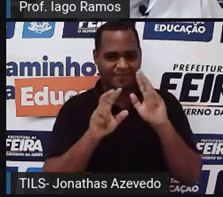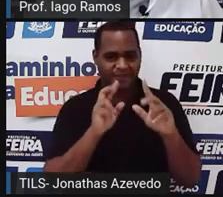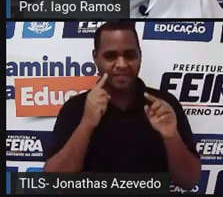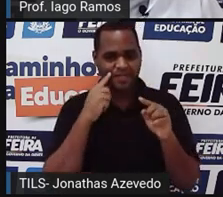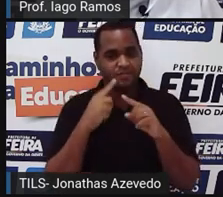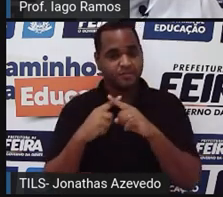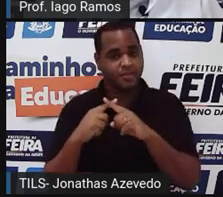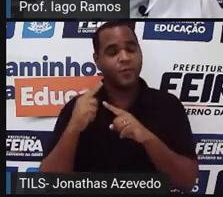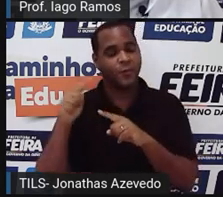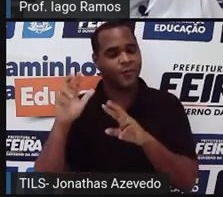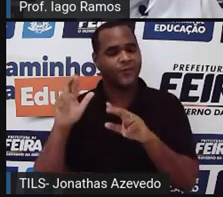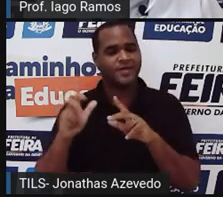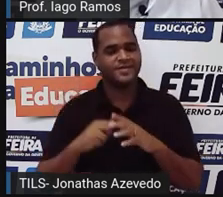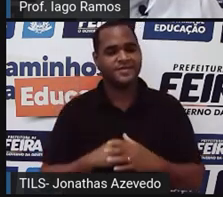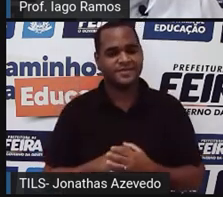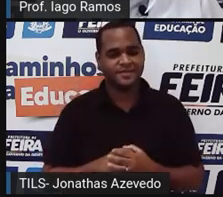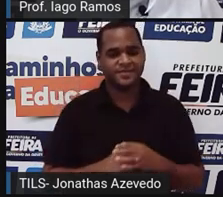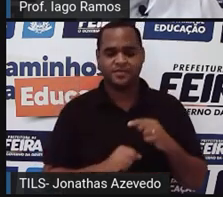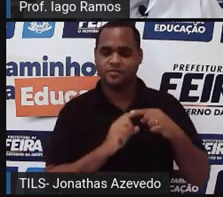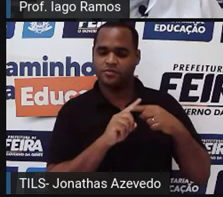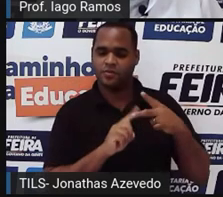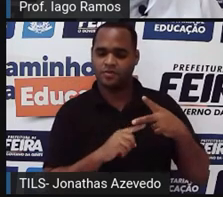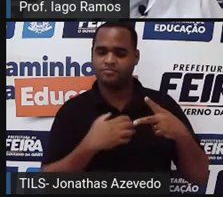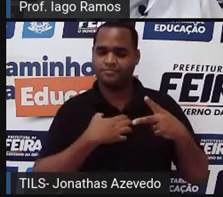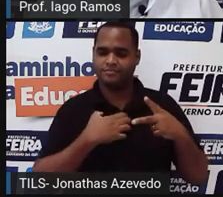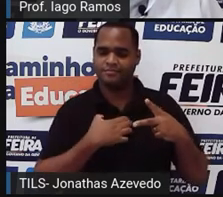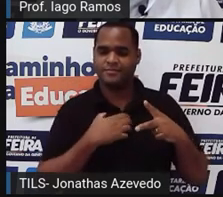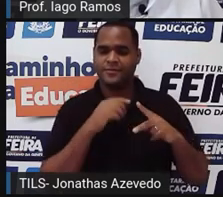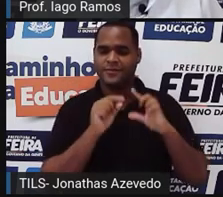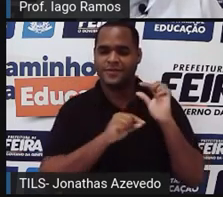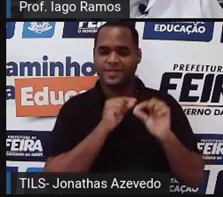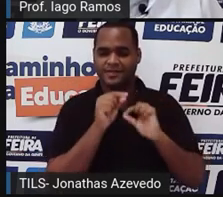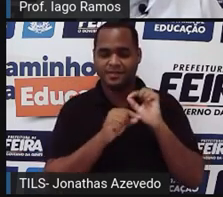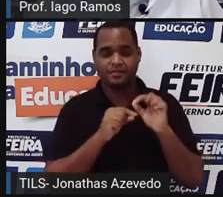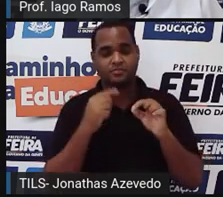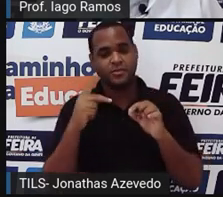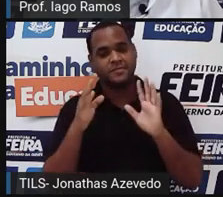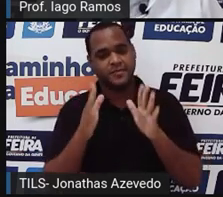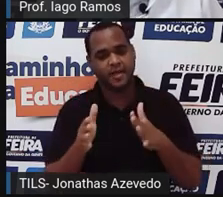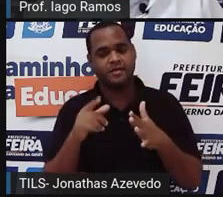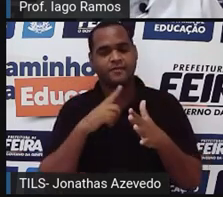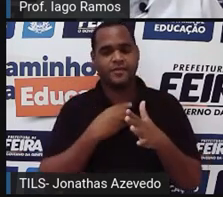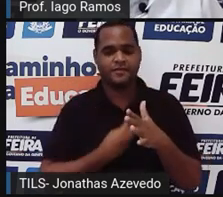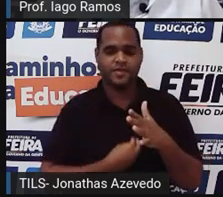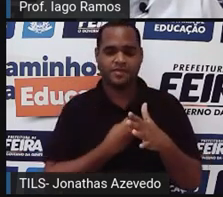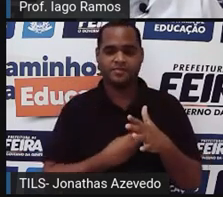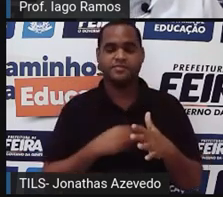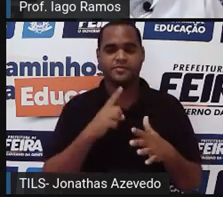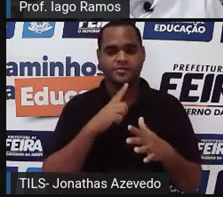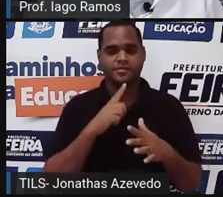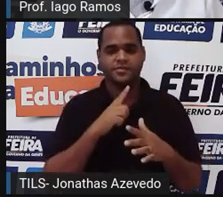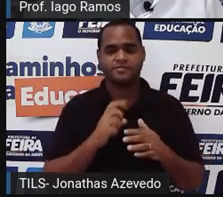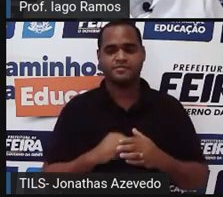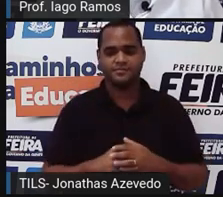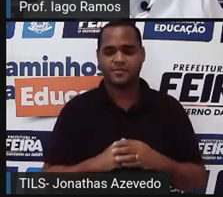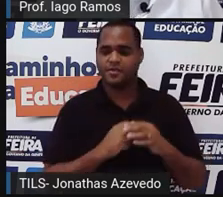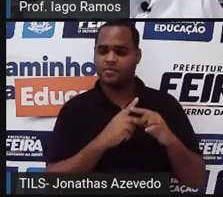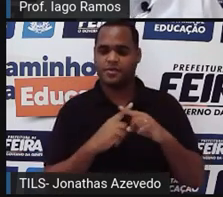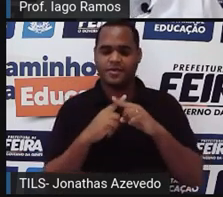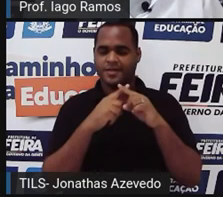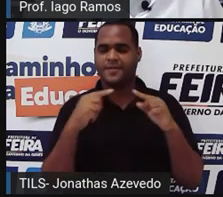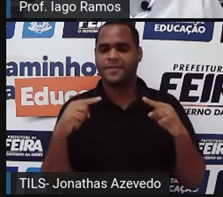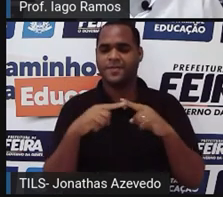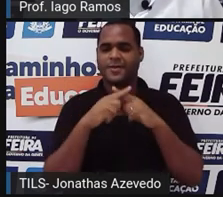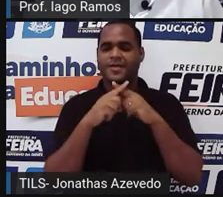de baixo da outra razão, nos dois sentidos, aqui e aqui, essa multiplicação cruzada vai